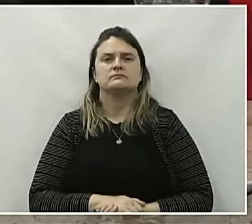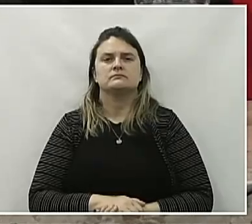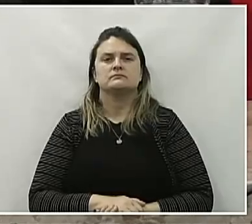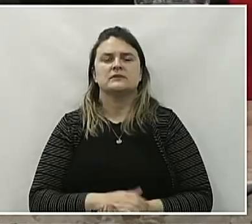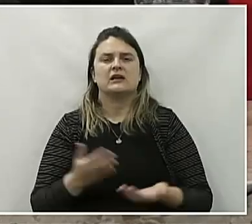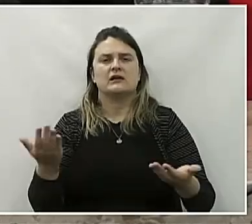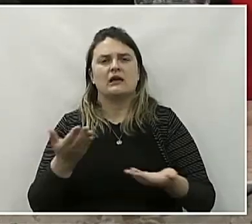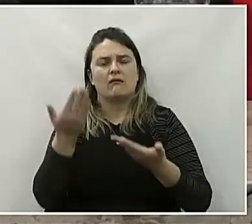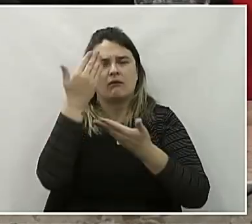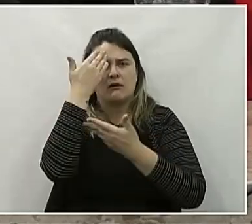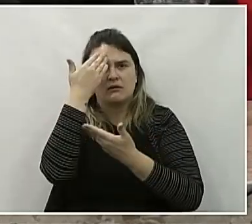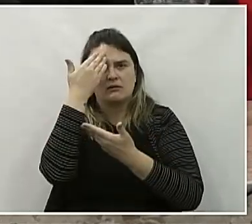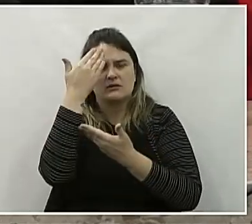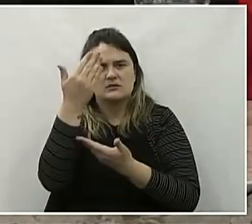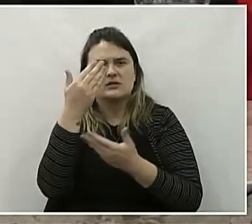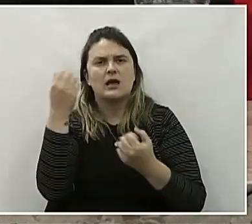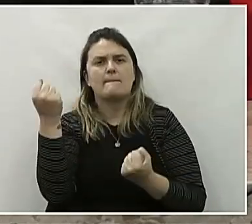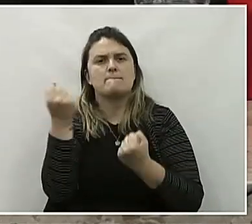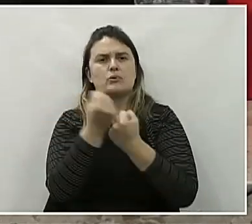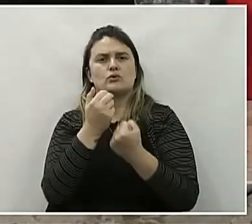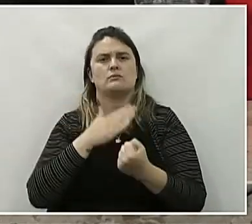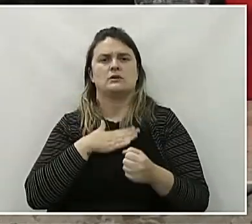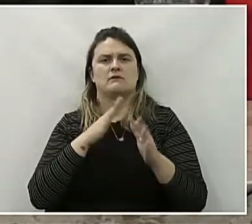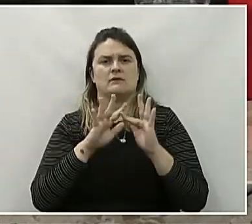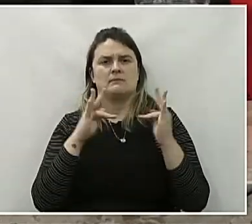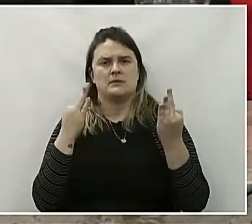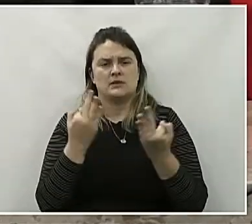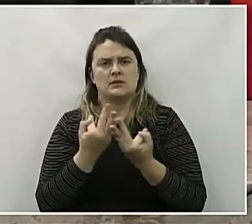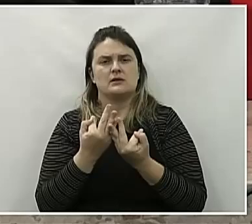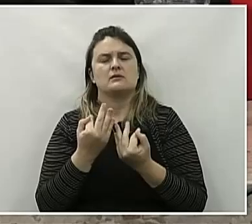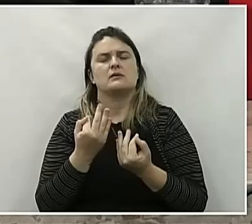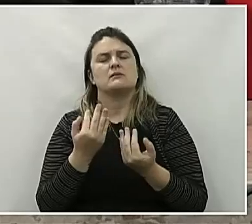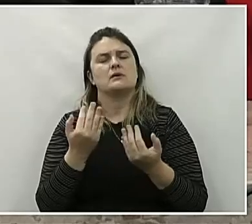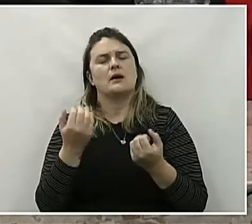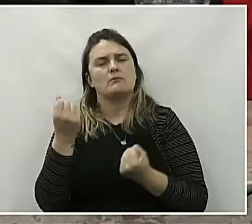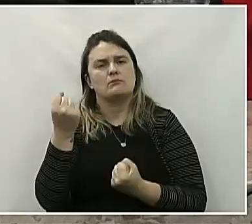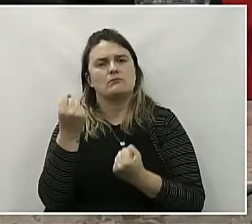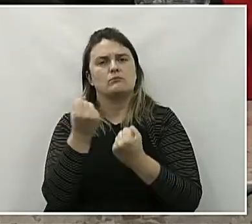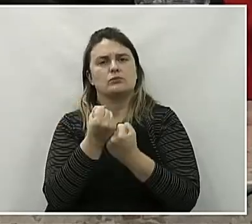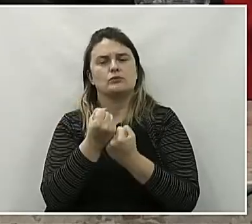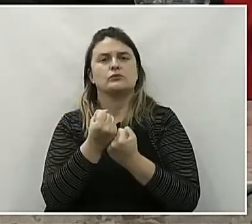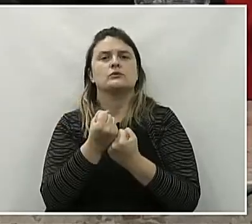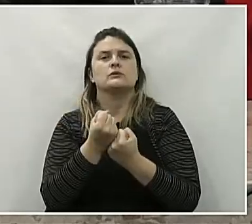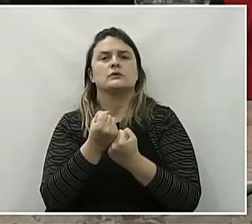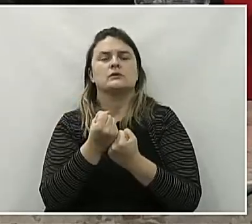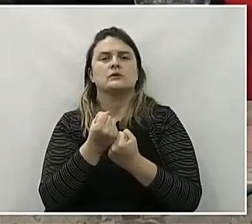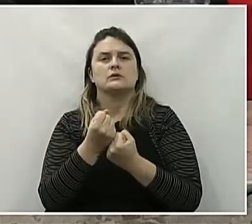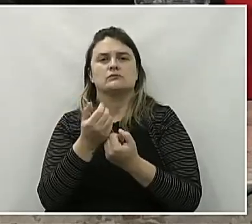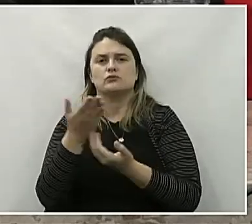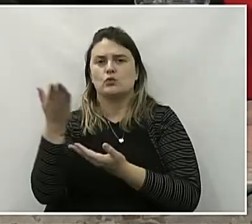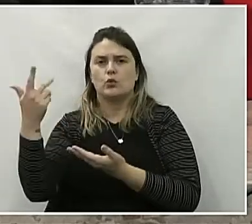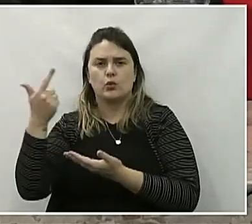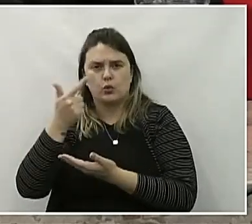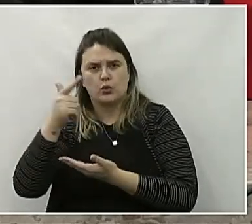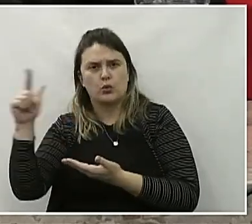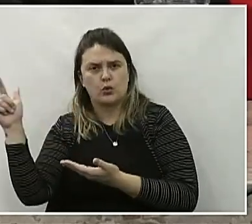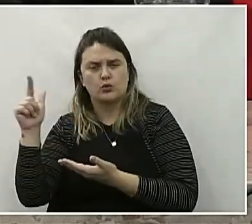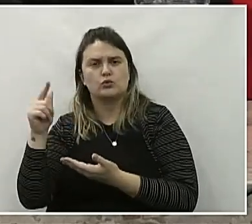agradecer o apoio da minha família, agradecer também o apoio que tive dos colegas